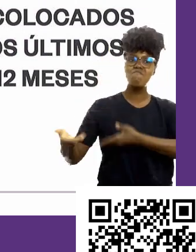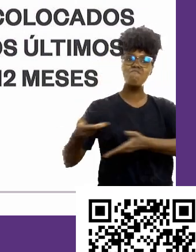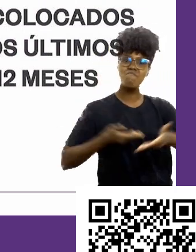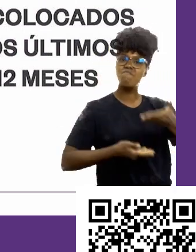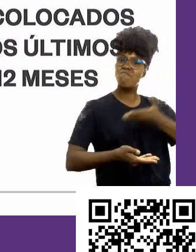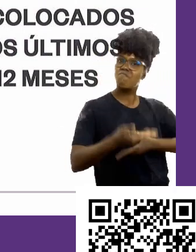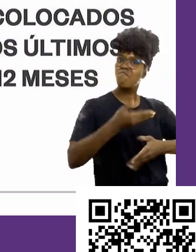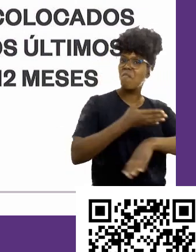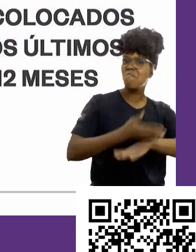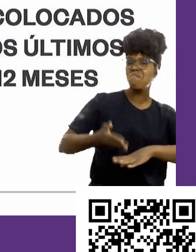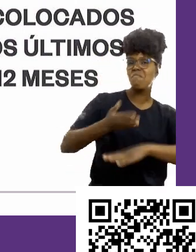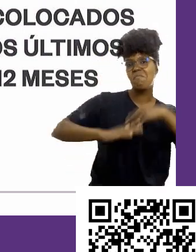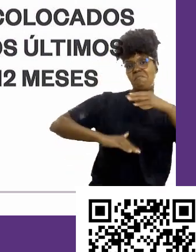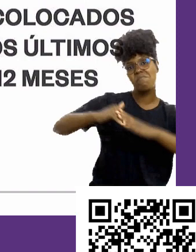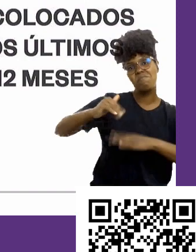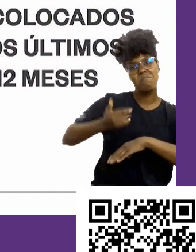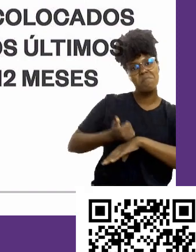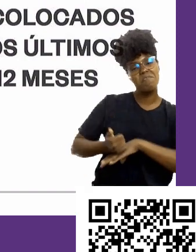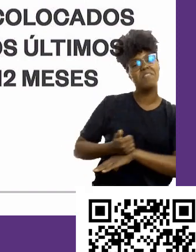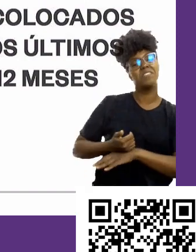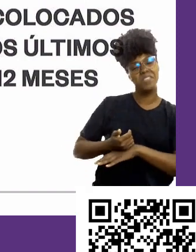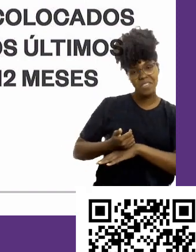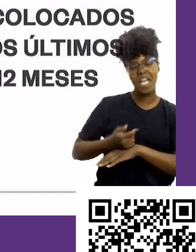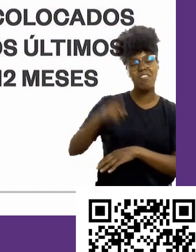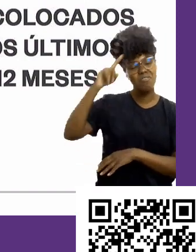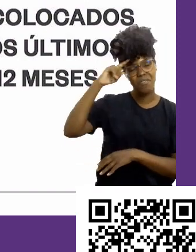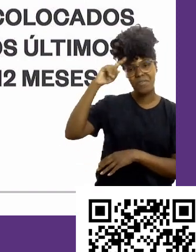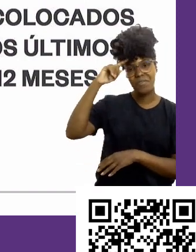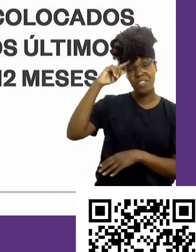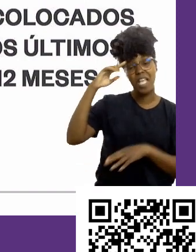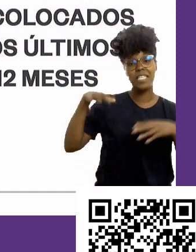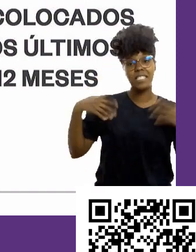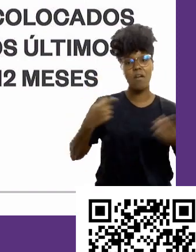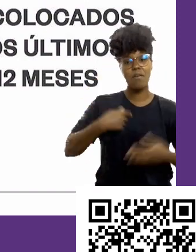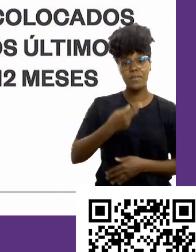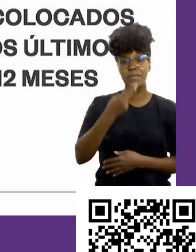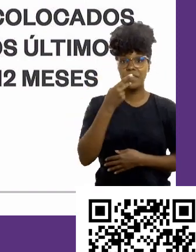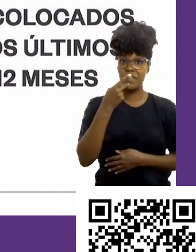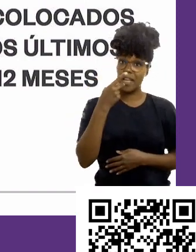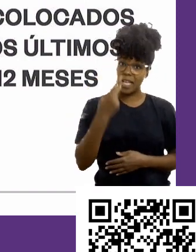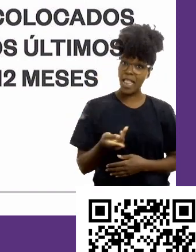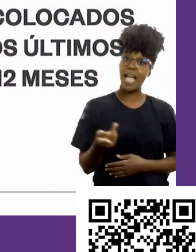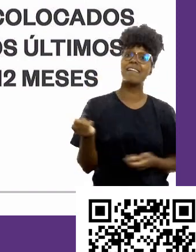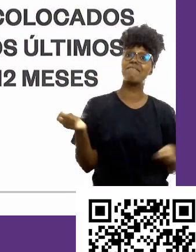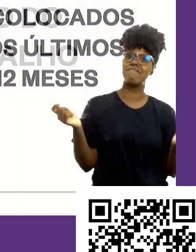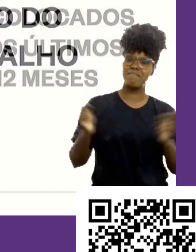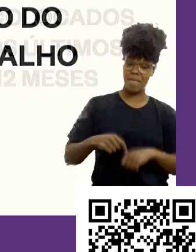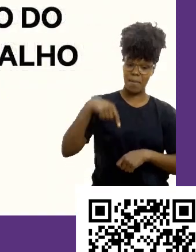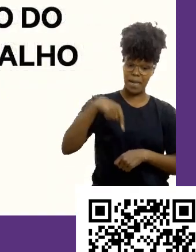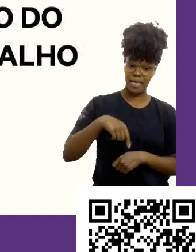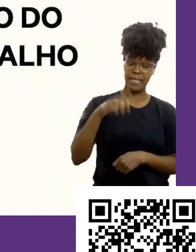dias, né? Então, o que eu falar aqui está valendo tanto para o mercado nacional quanto para mercado internacional.